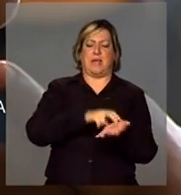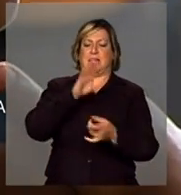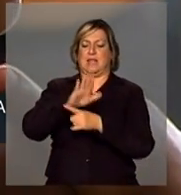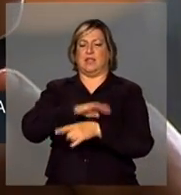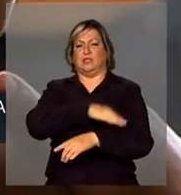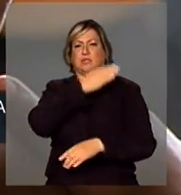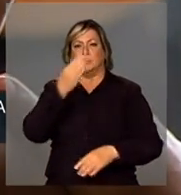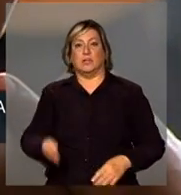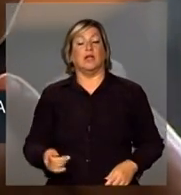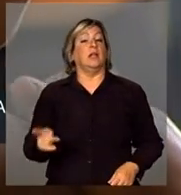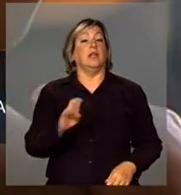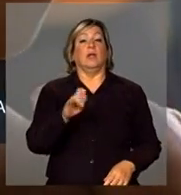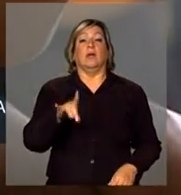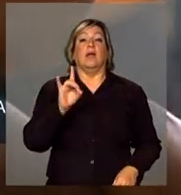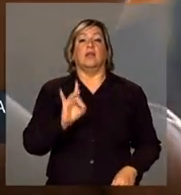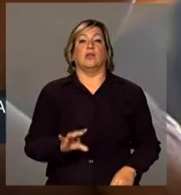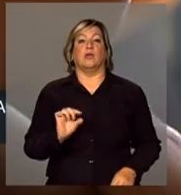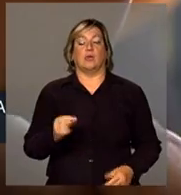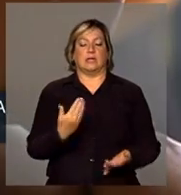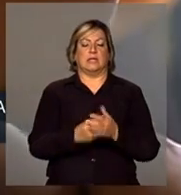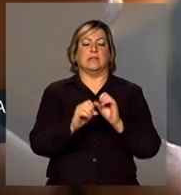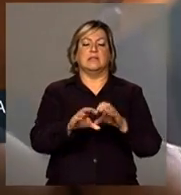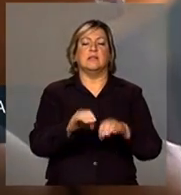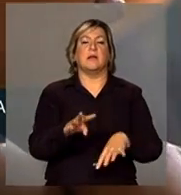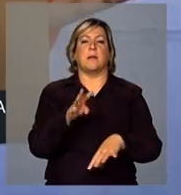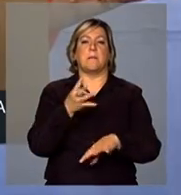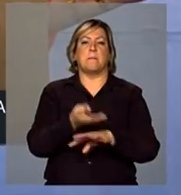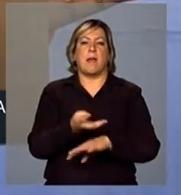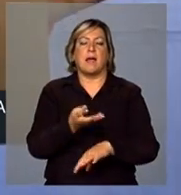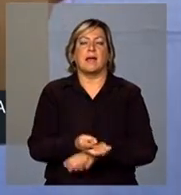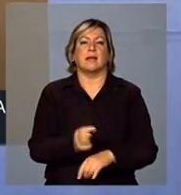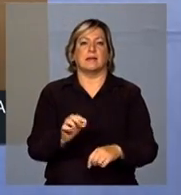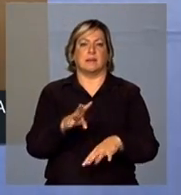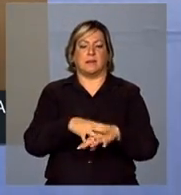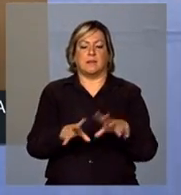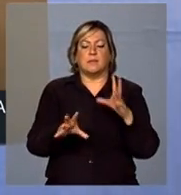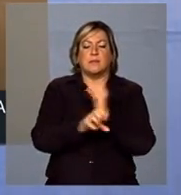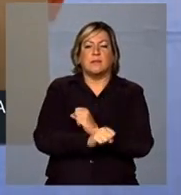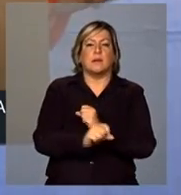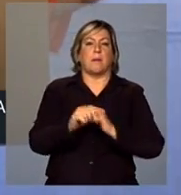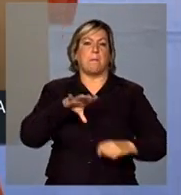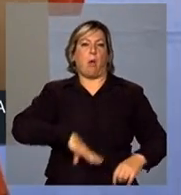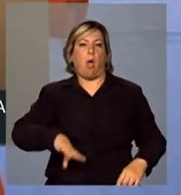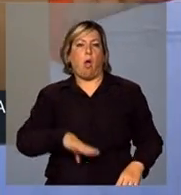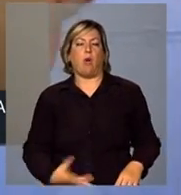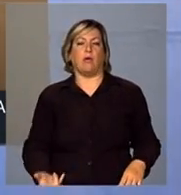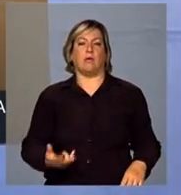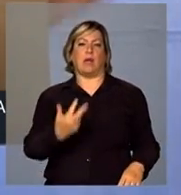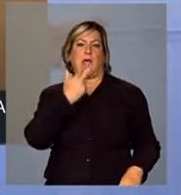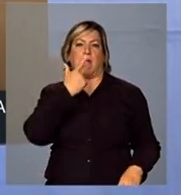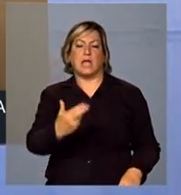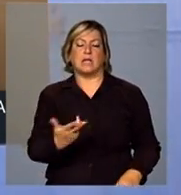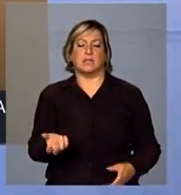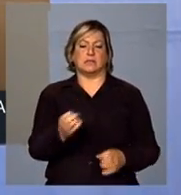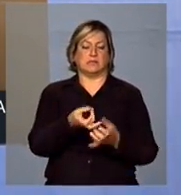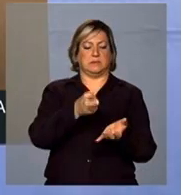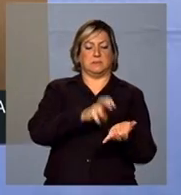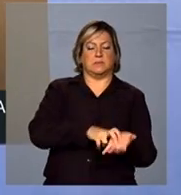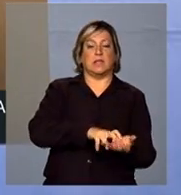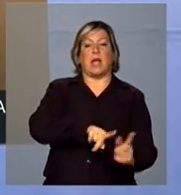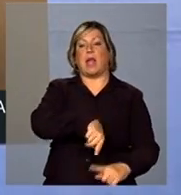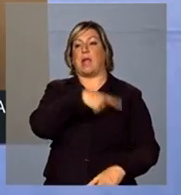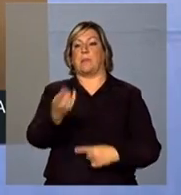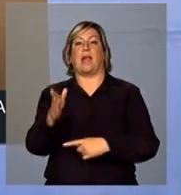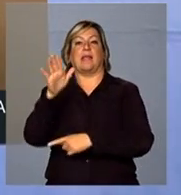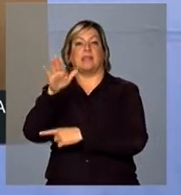aquela que primeiro ensina matemática português e uma língua e ciências de manhã, e de